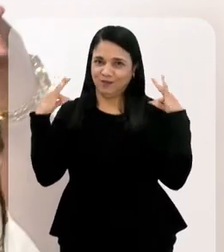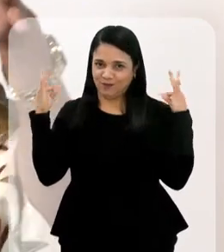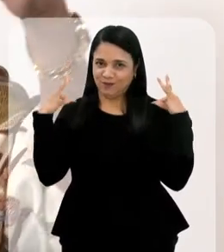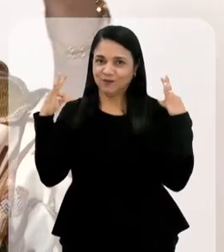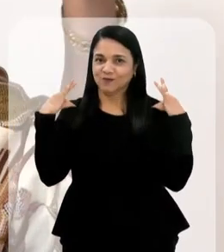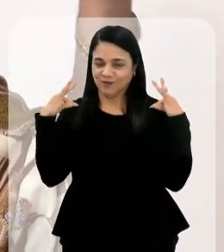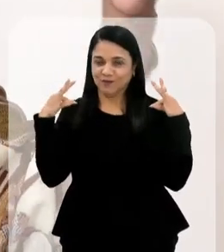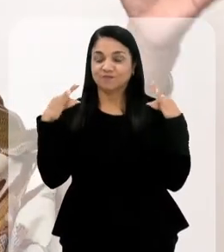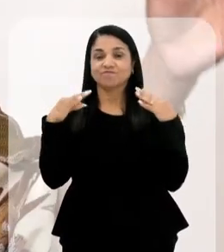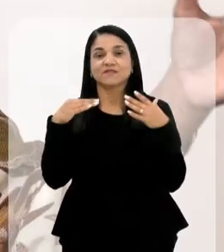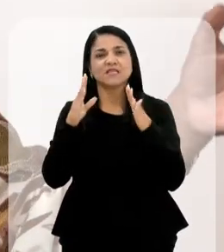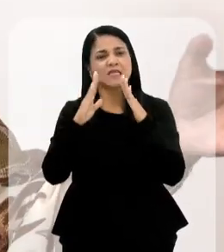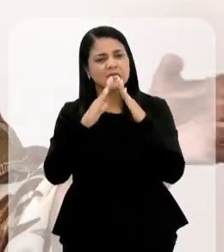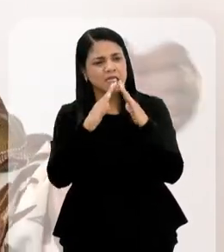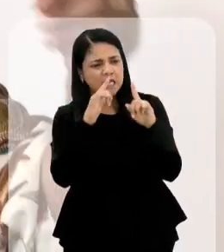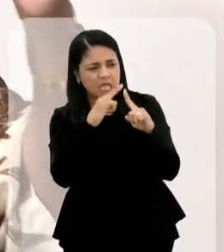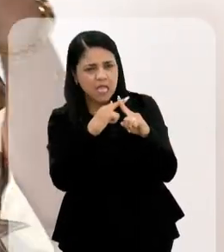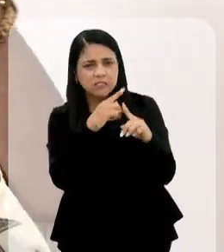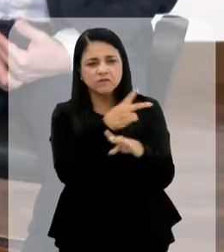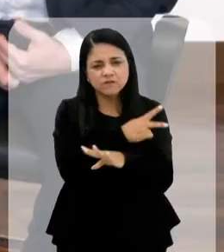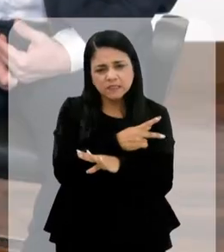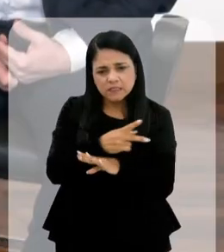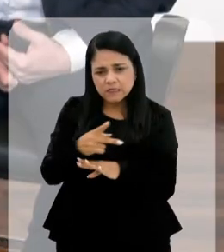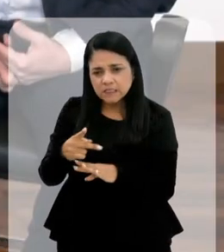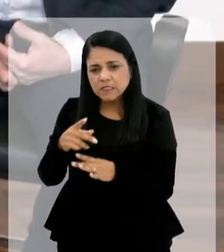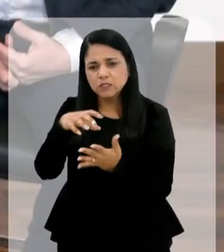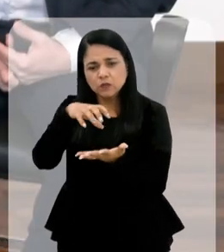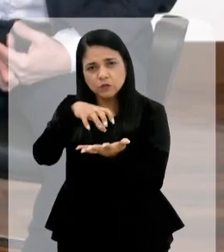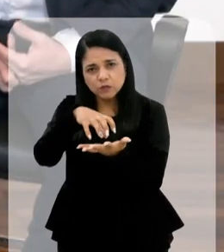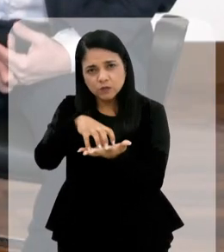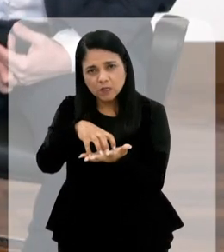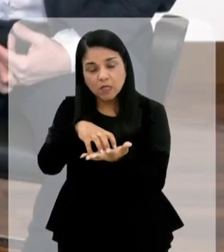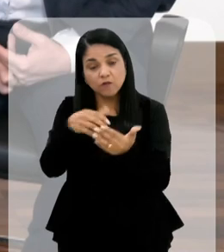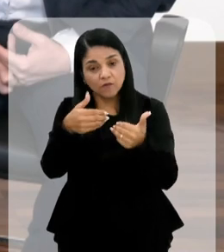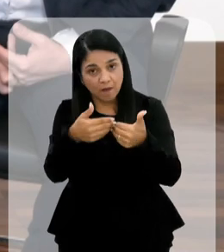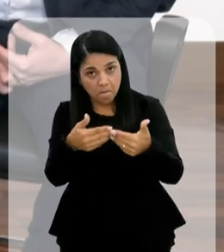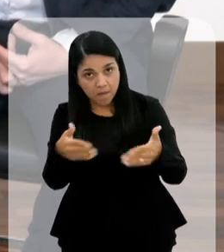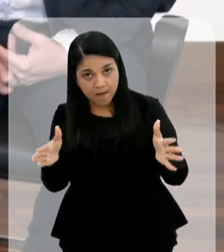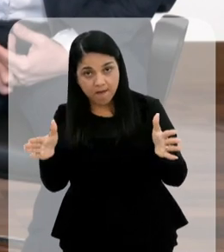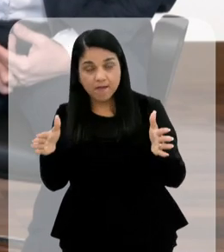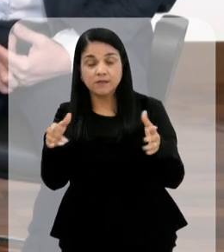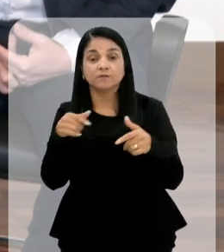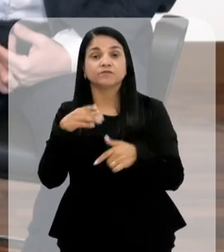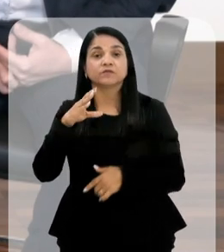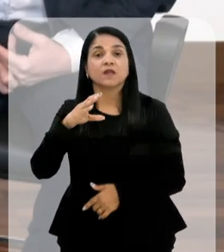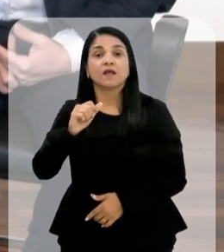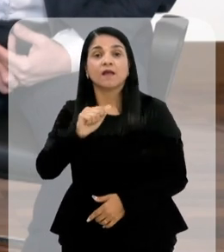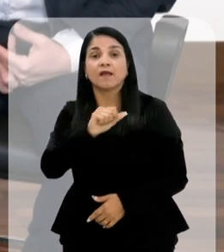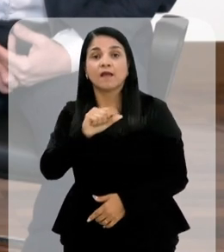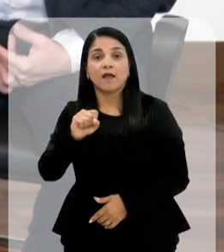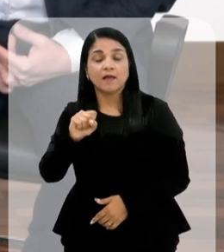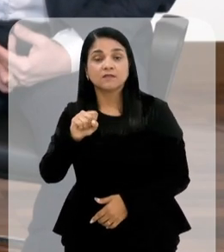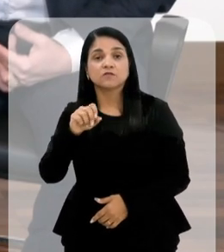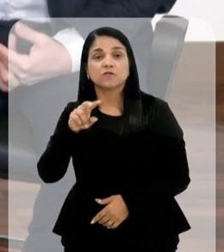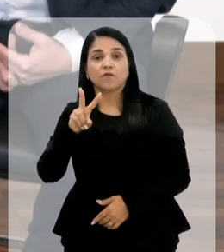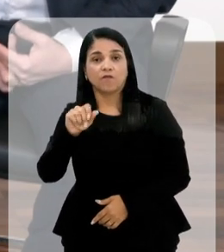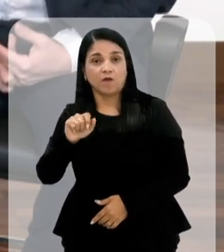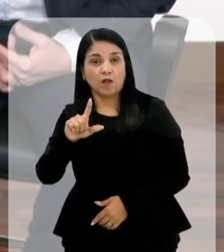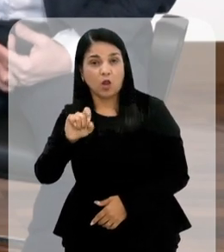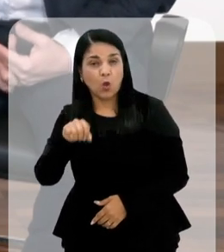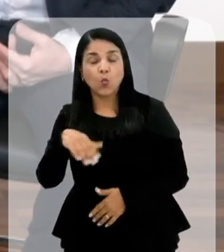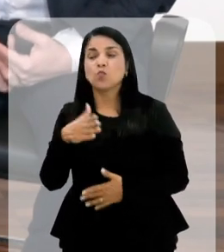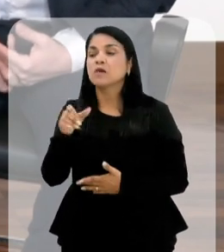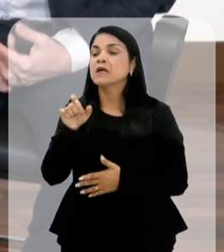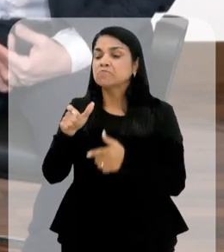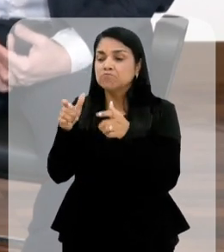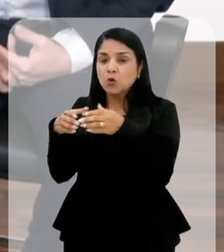turísticos. Há várias igrejas daqui, todas do centro ficam abertas, ao caso do Valongo. E aí eles